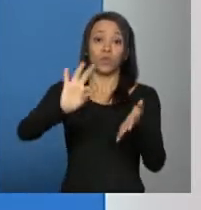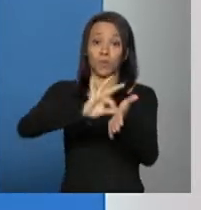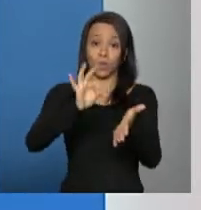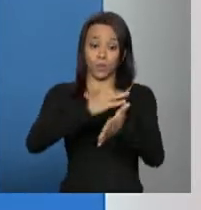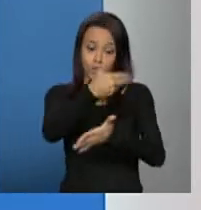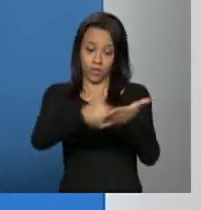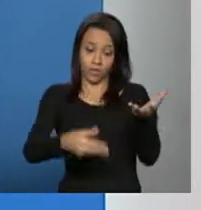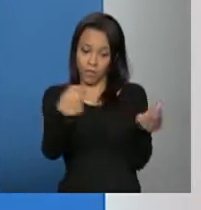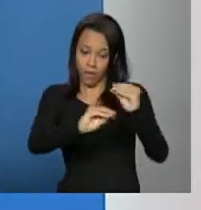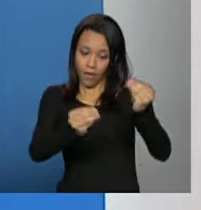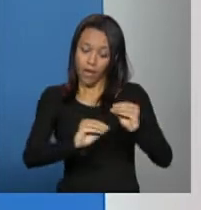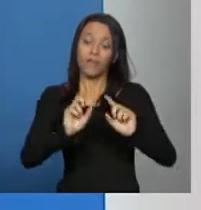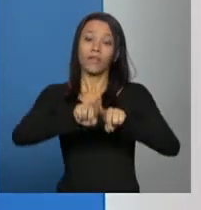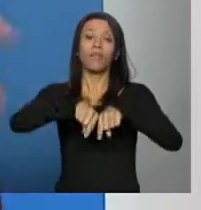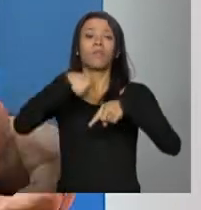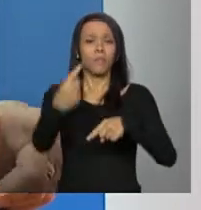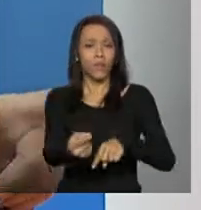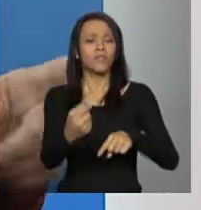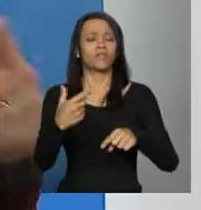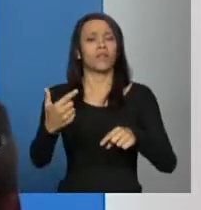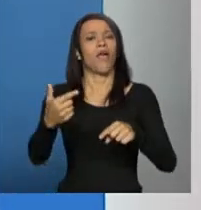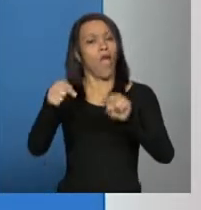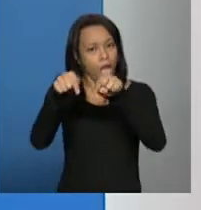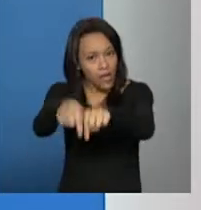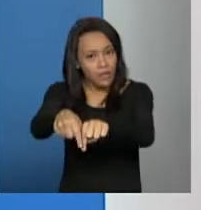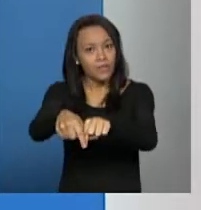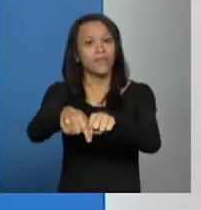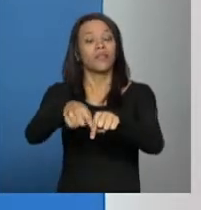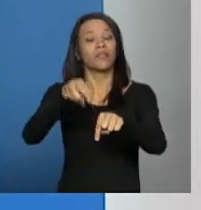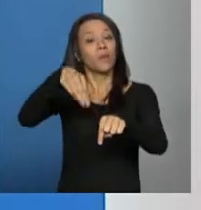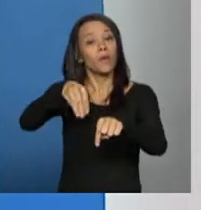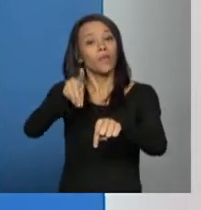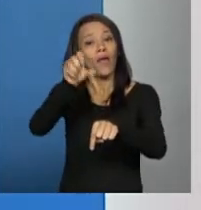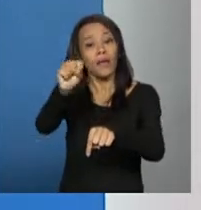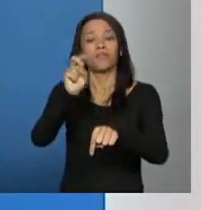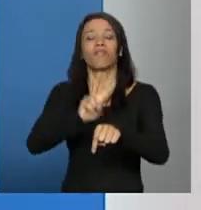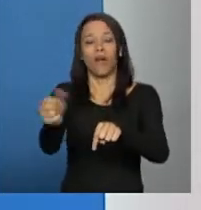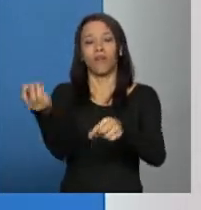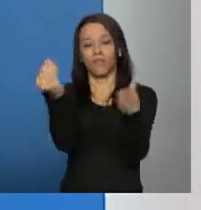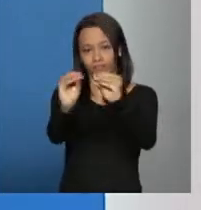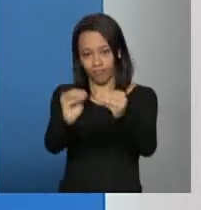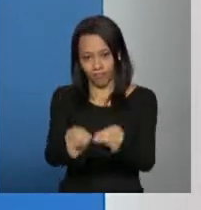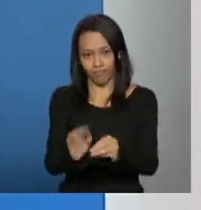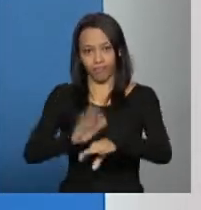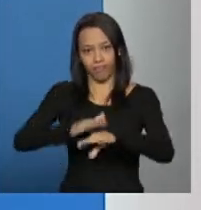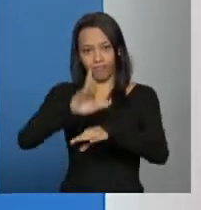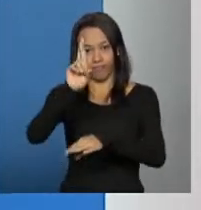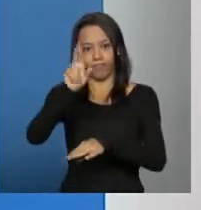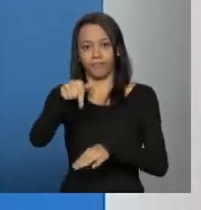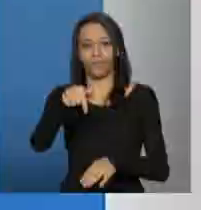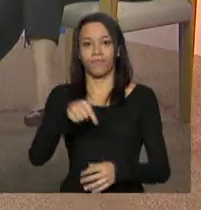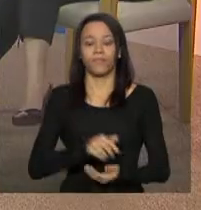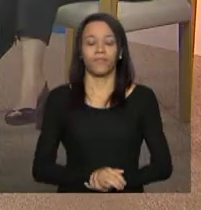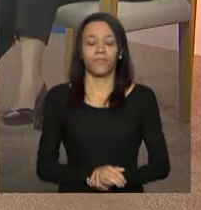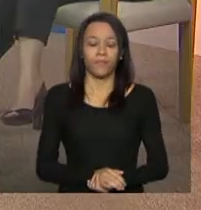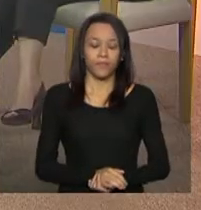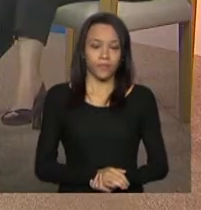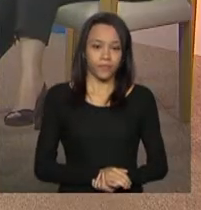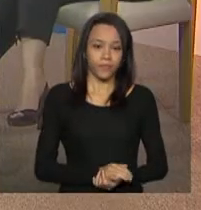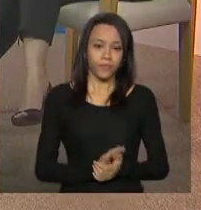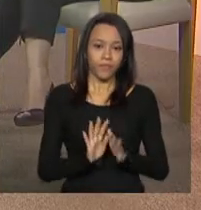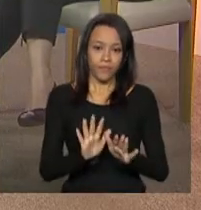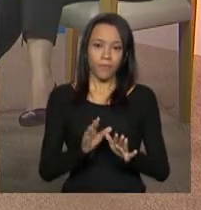consolidação das informações e é aí que o Ministério vai preencher esses campos Eu queria complementar um pouquinho essa